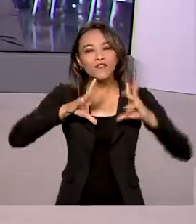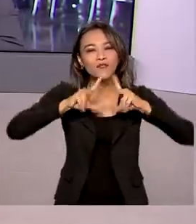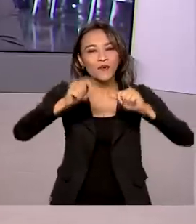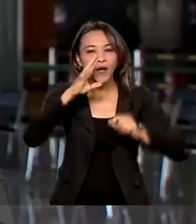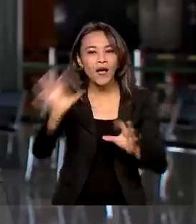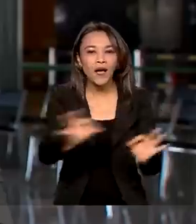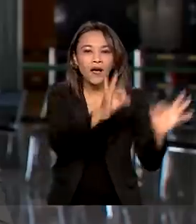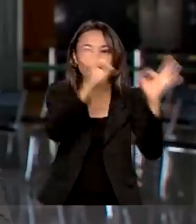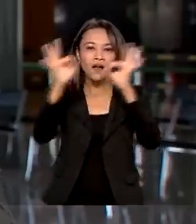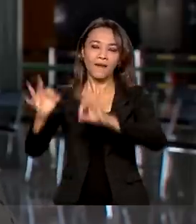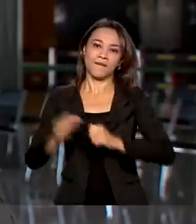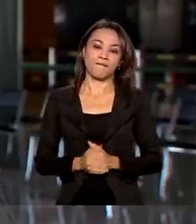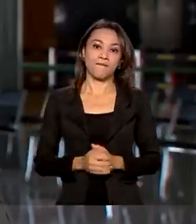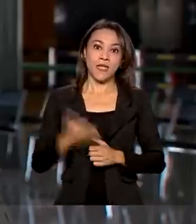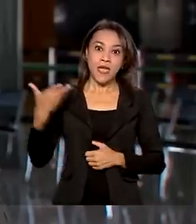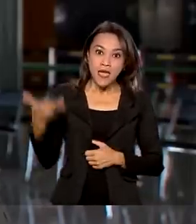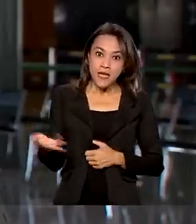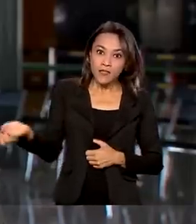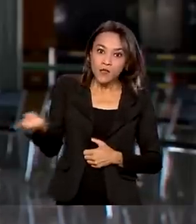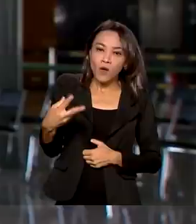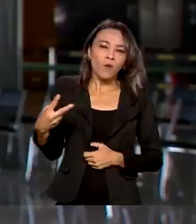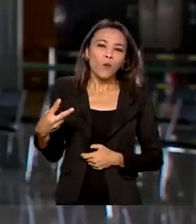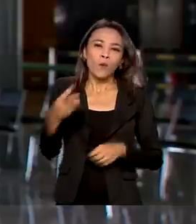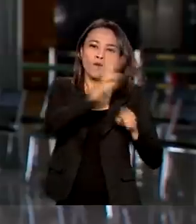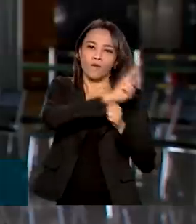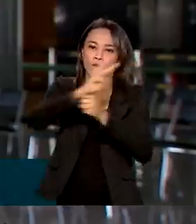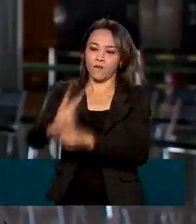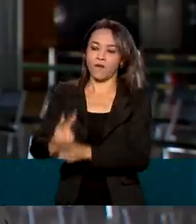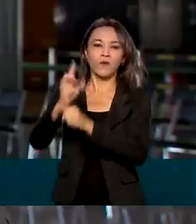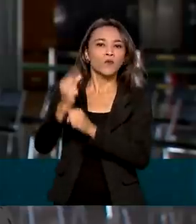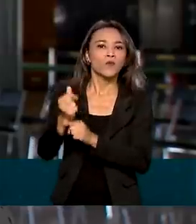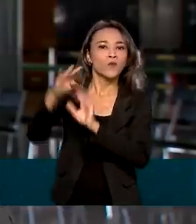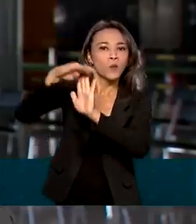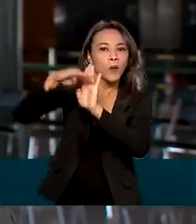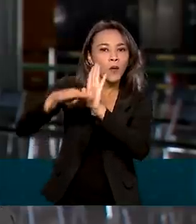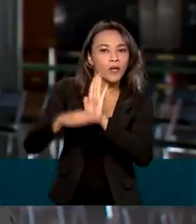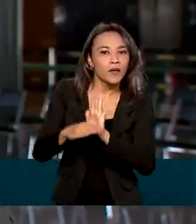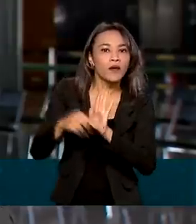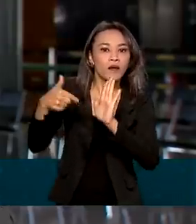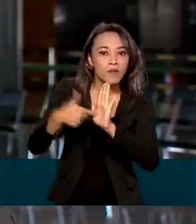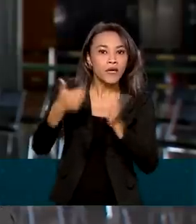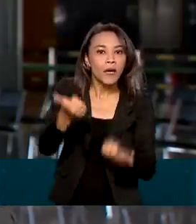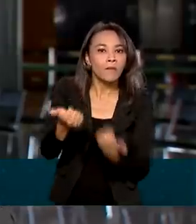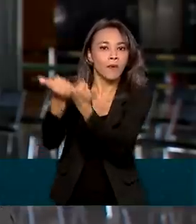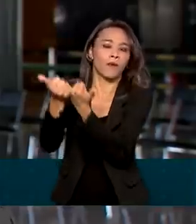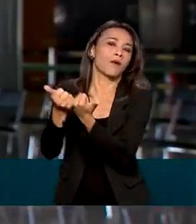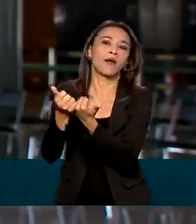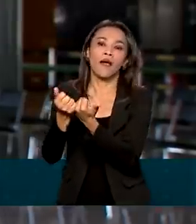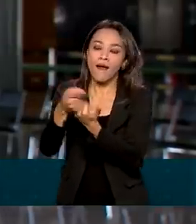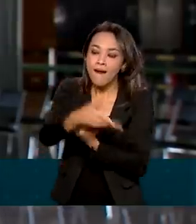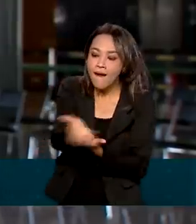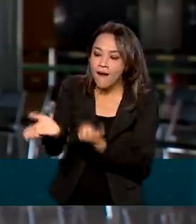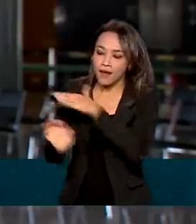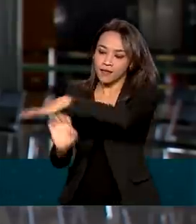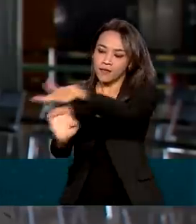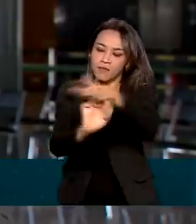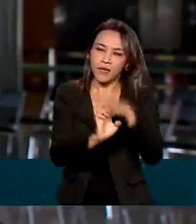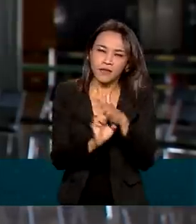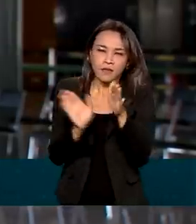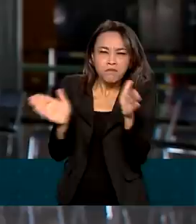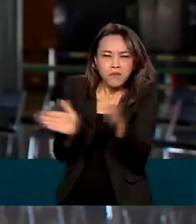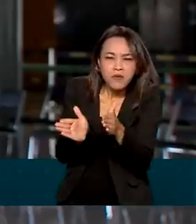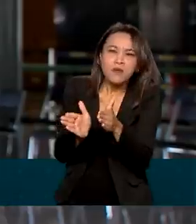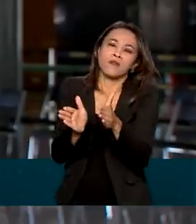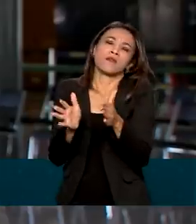nos acompanham. Olha só, esses novos financiamentos do Pronamp, o Programa Nacional de Apoio às Microempresas e Empresas de Pequeno Porte,